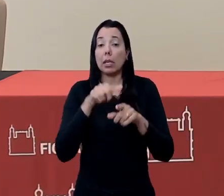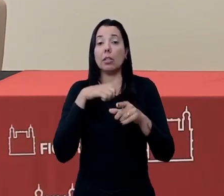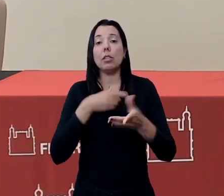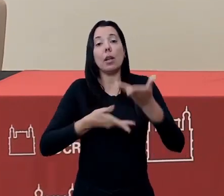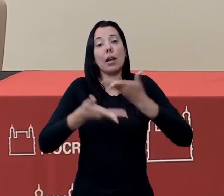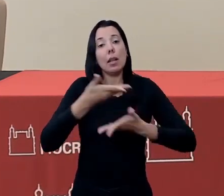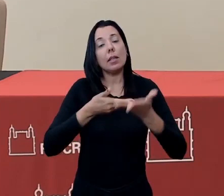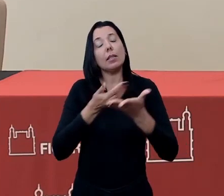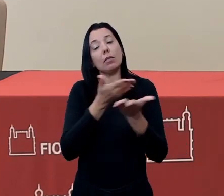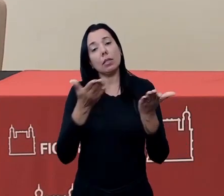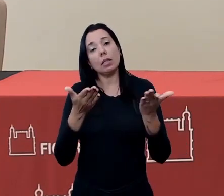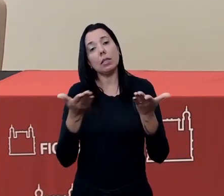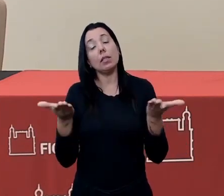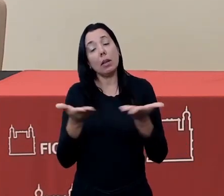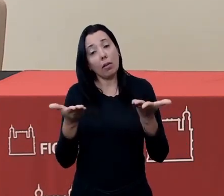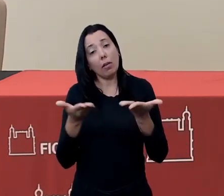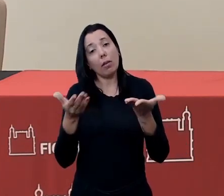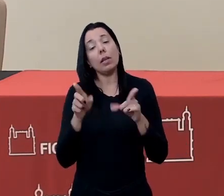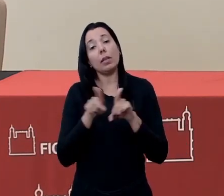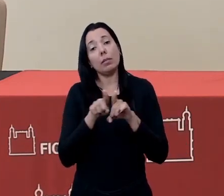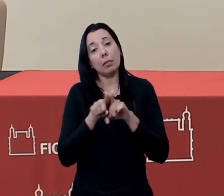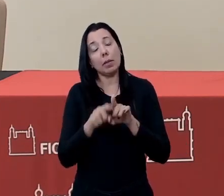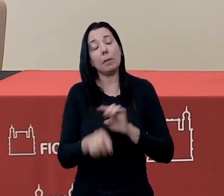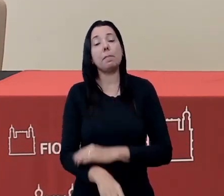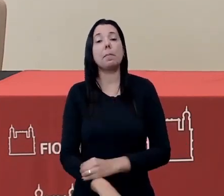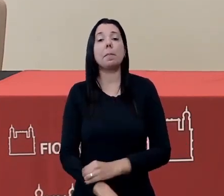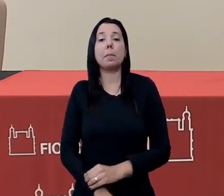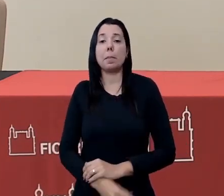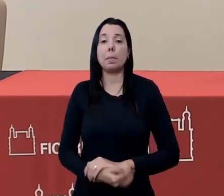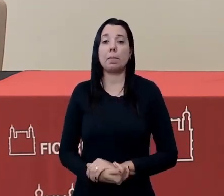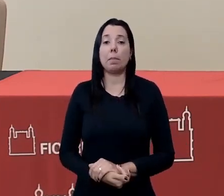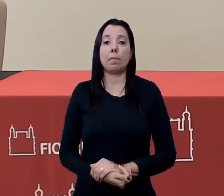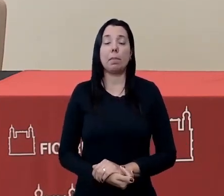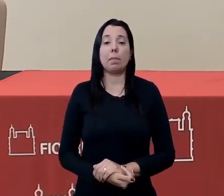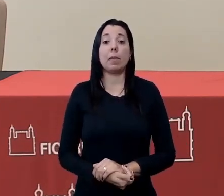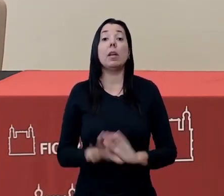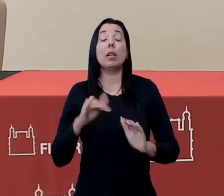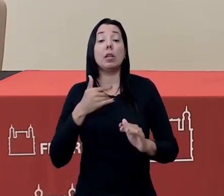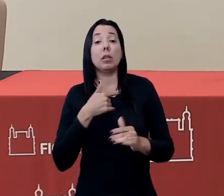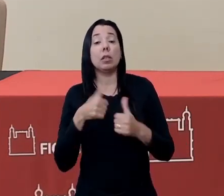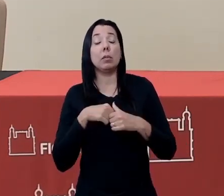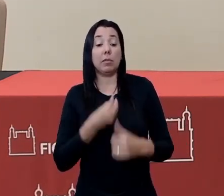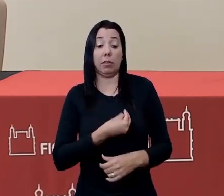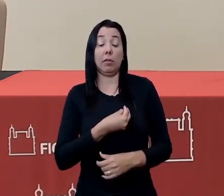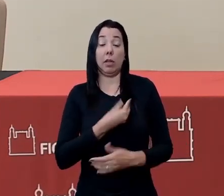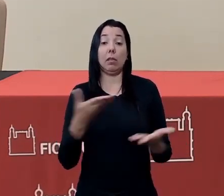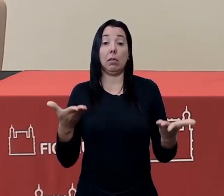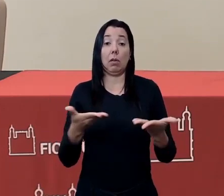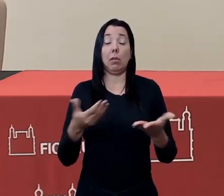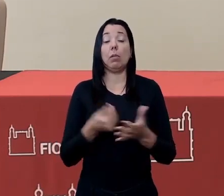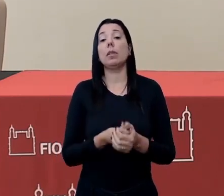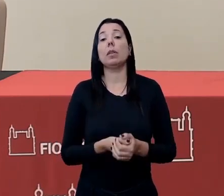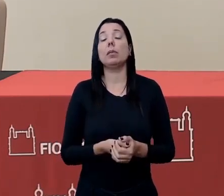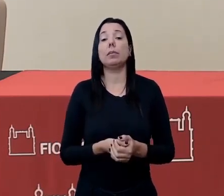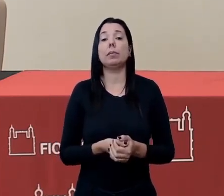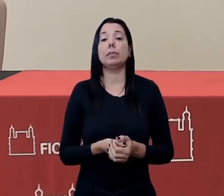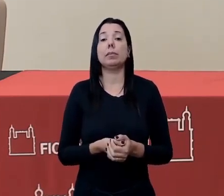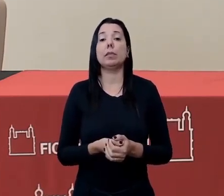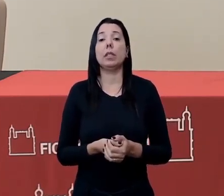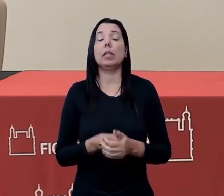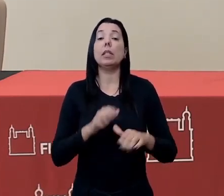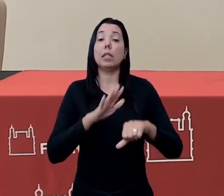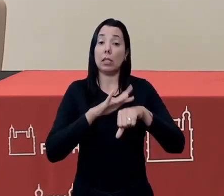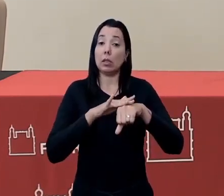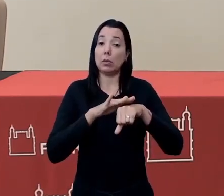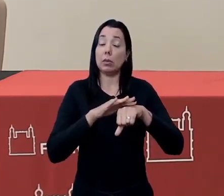interação diante dessa situação de restrição que nós estamos vivendo em função da